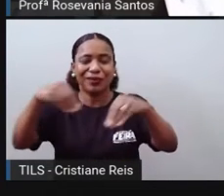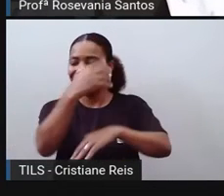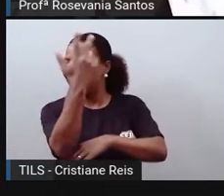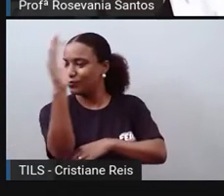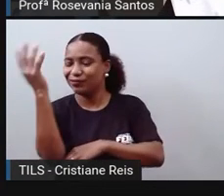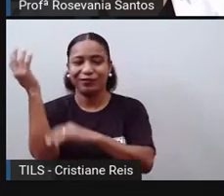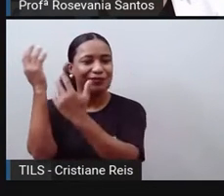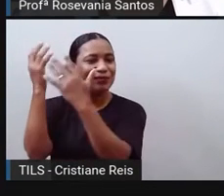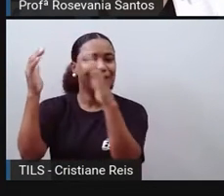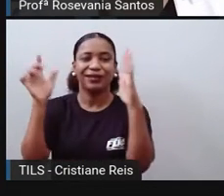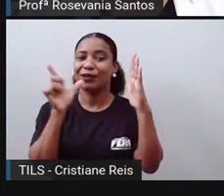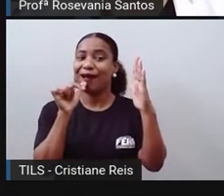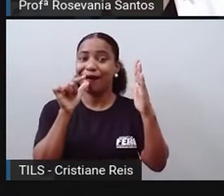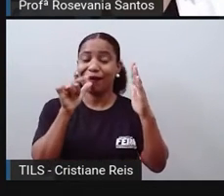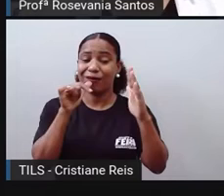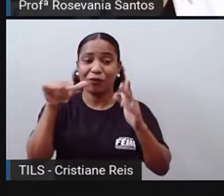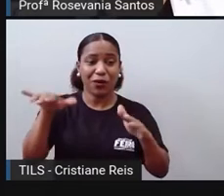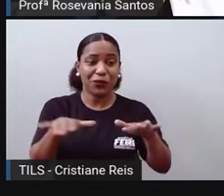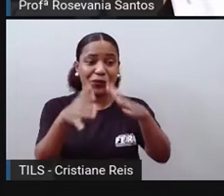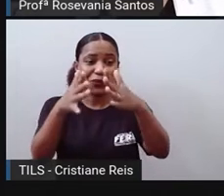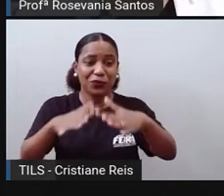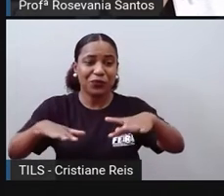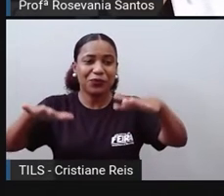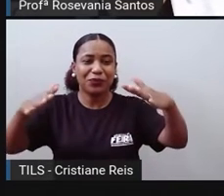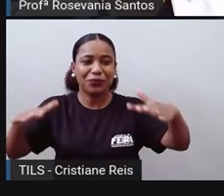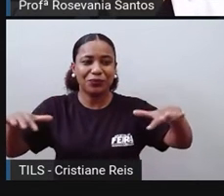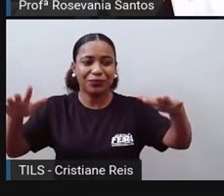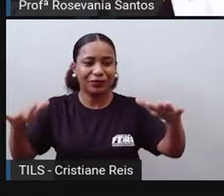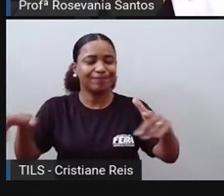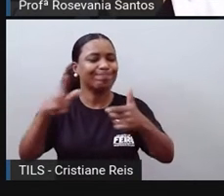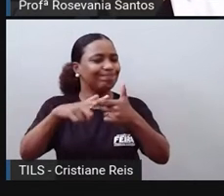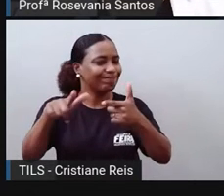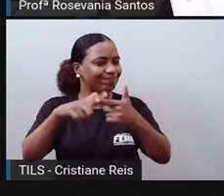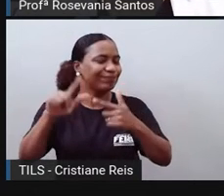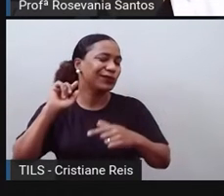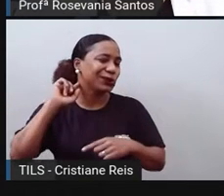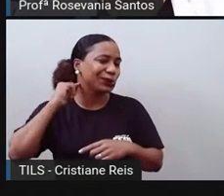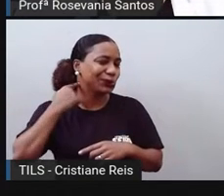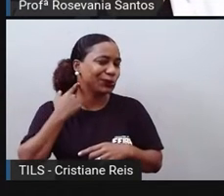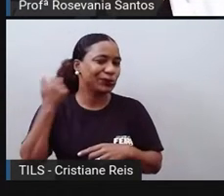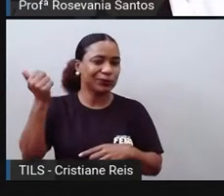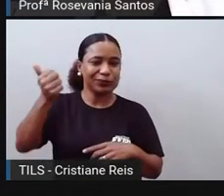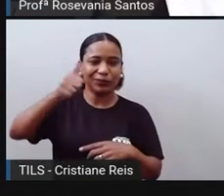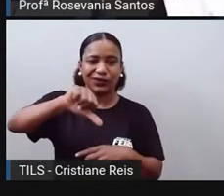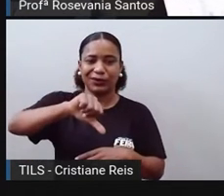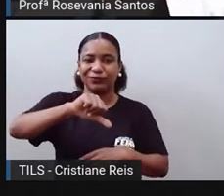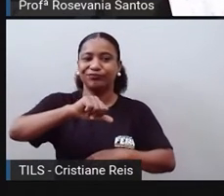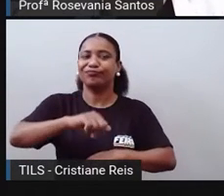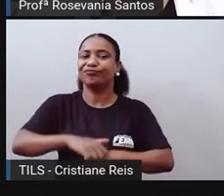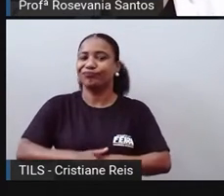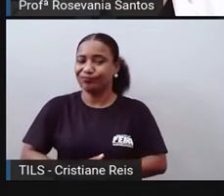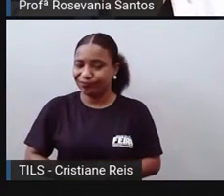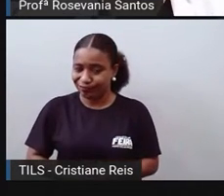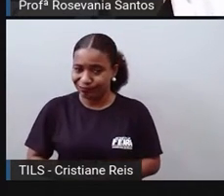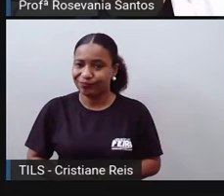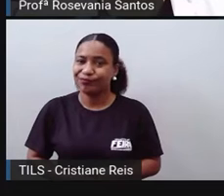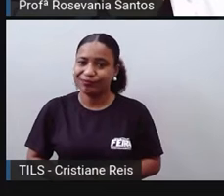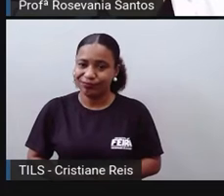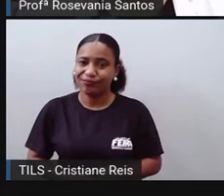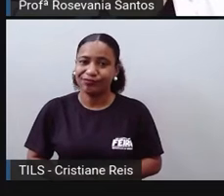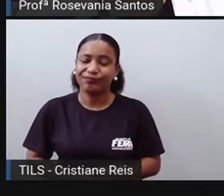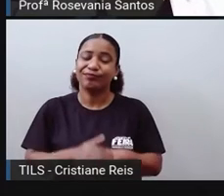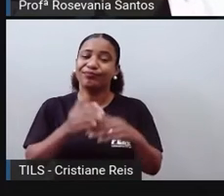contaminar a água. Lá uma série de coisas aí, né? Que esse aumento populacional, sem ter esse controle, vai acabar gerando.